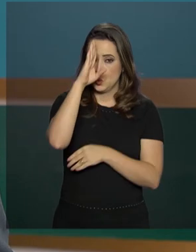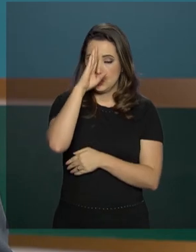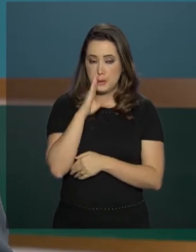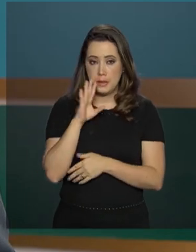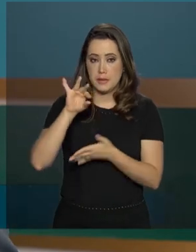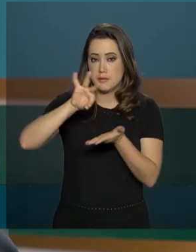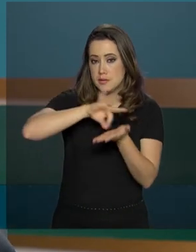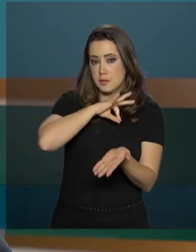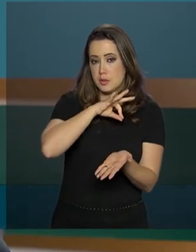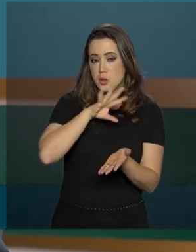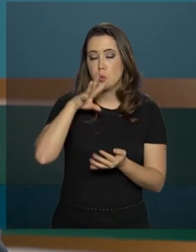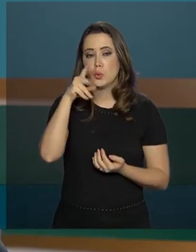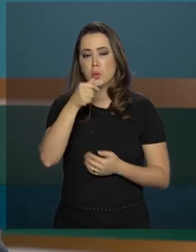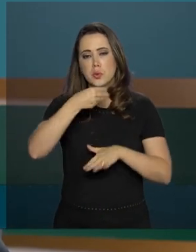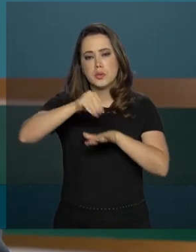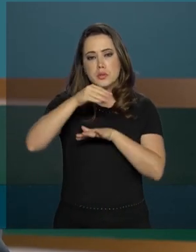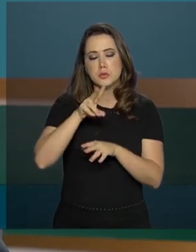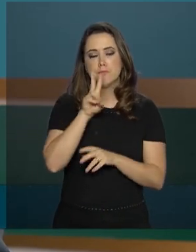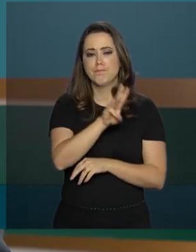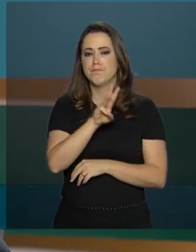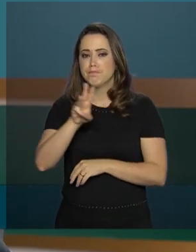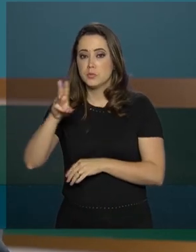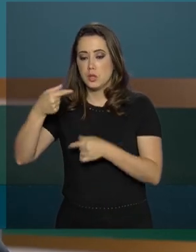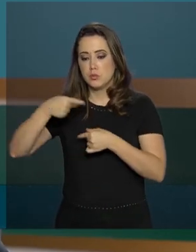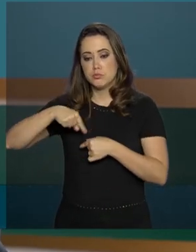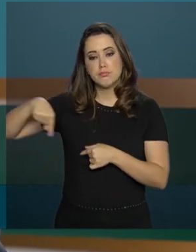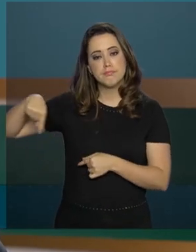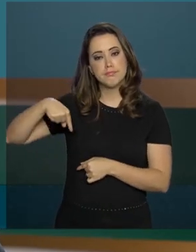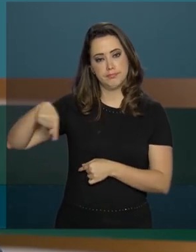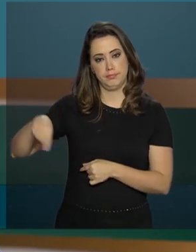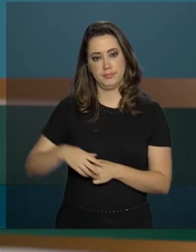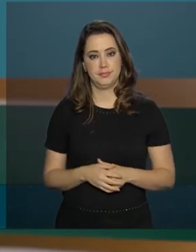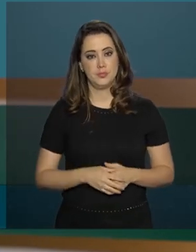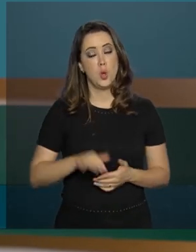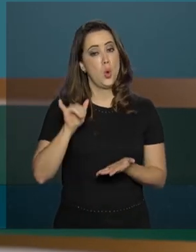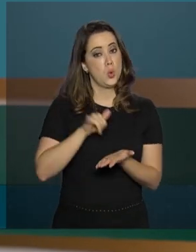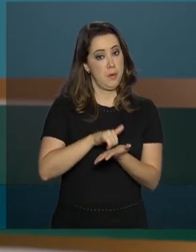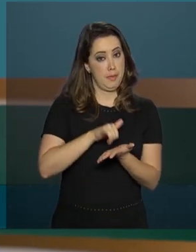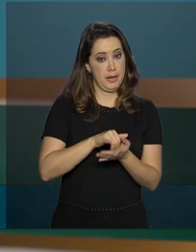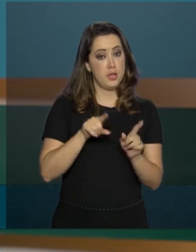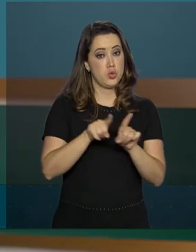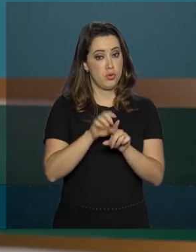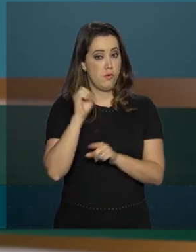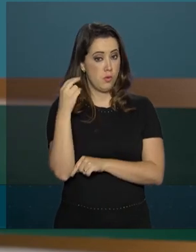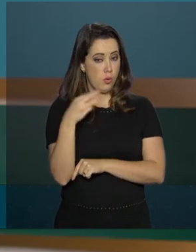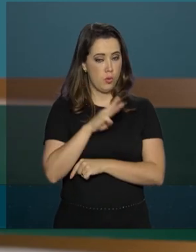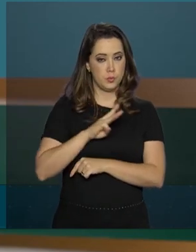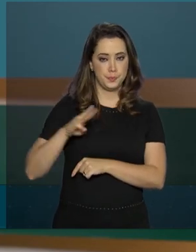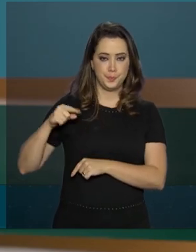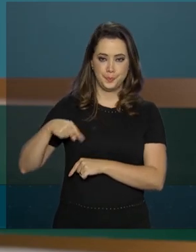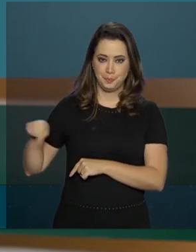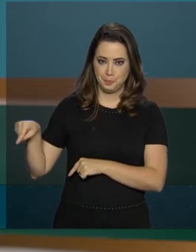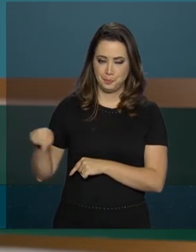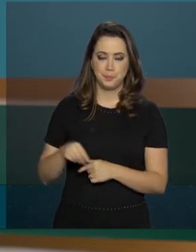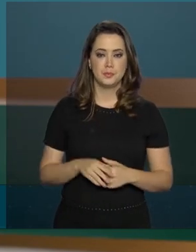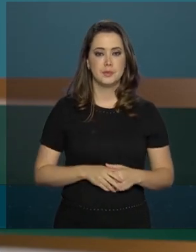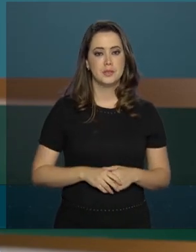inscrição. Todas as informações sobre o Enem estão disponíveis no aplicativo do Exame ou no site www